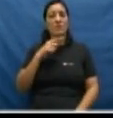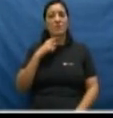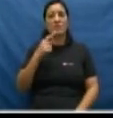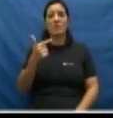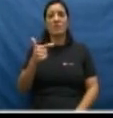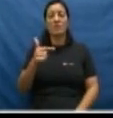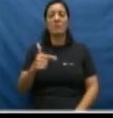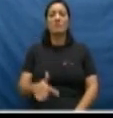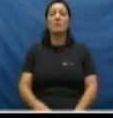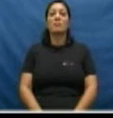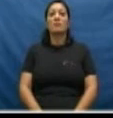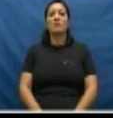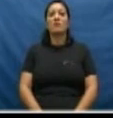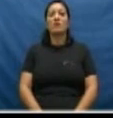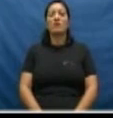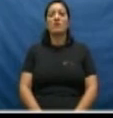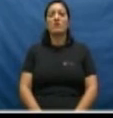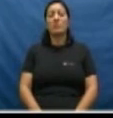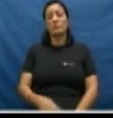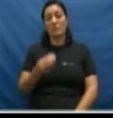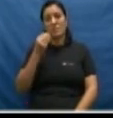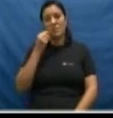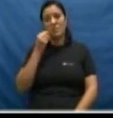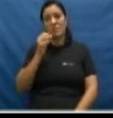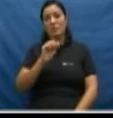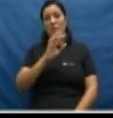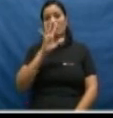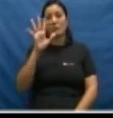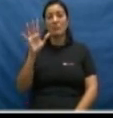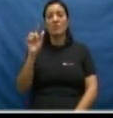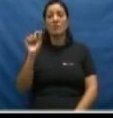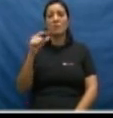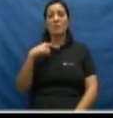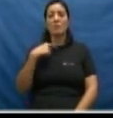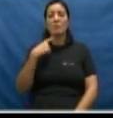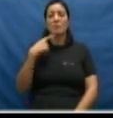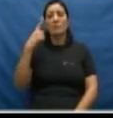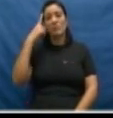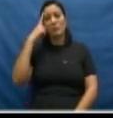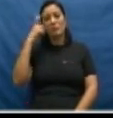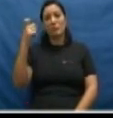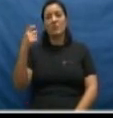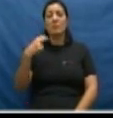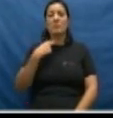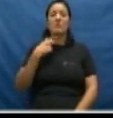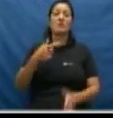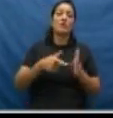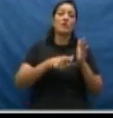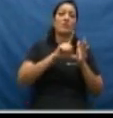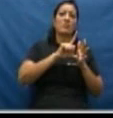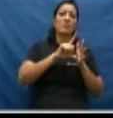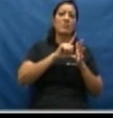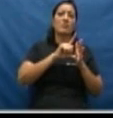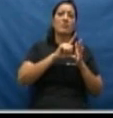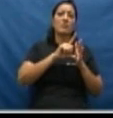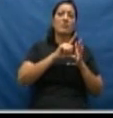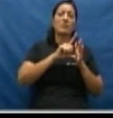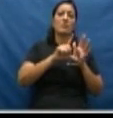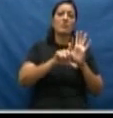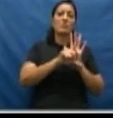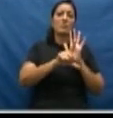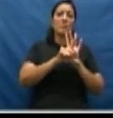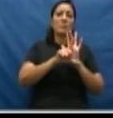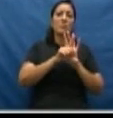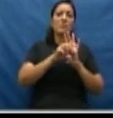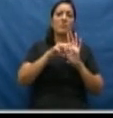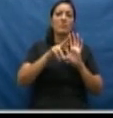essa tipificação. Claro, da questão da violência de gênero. Antes da aprovação da lei Maria da Penha, nós